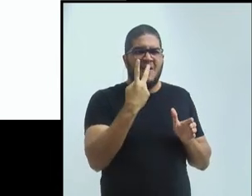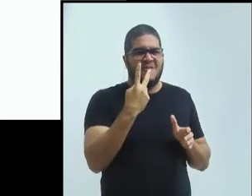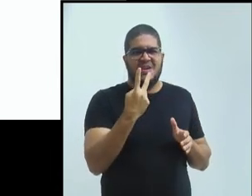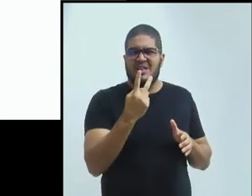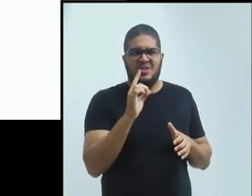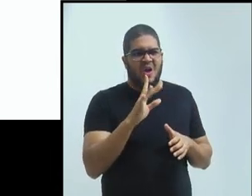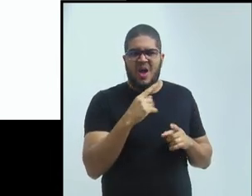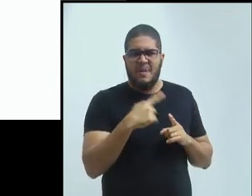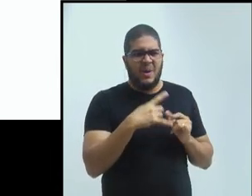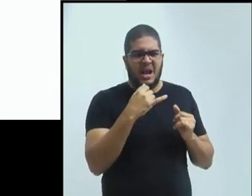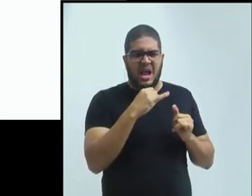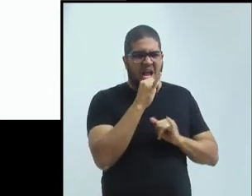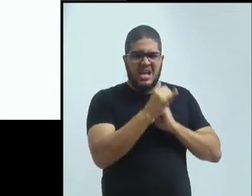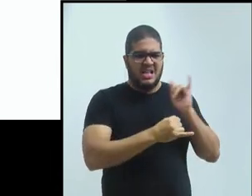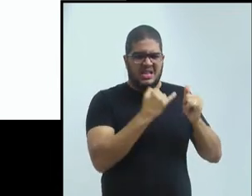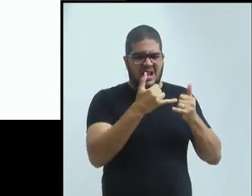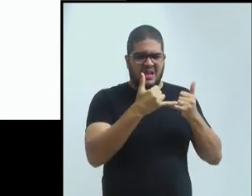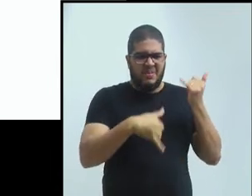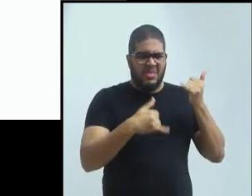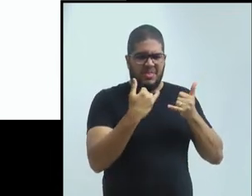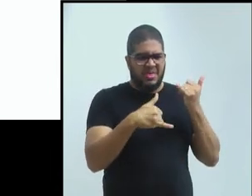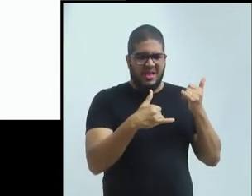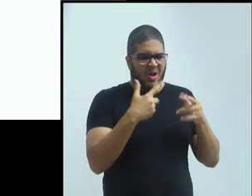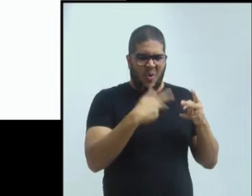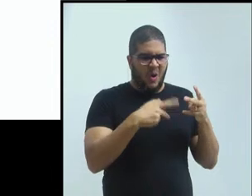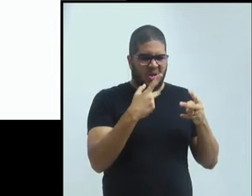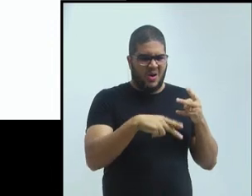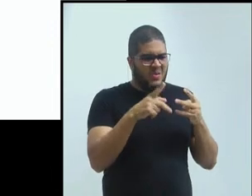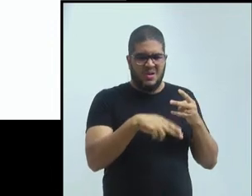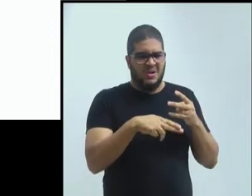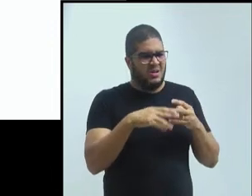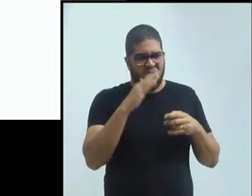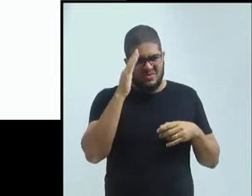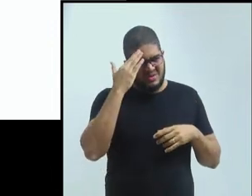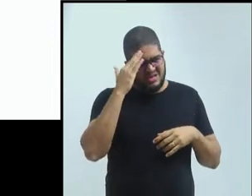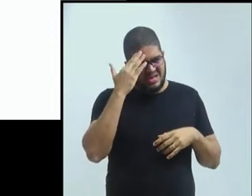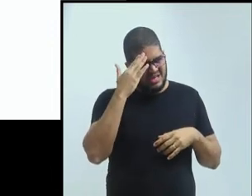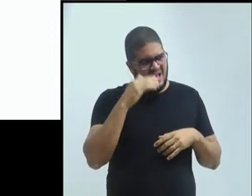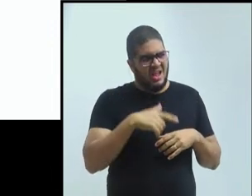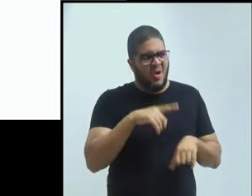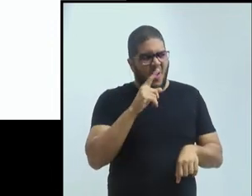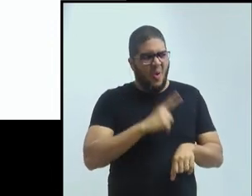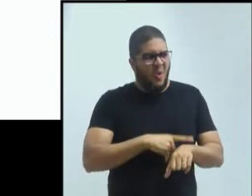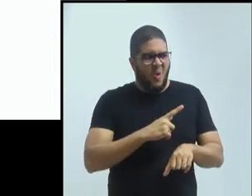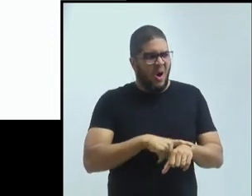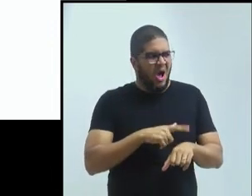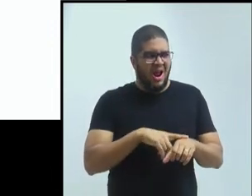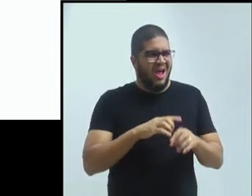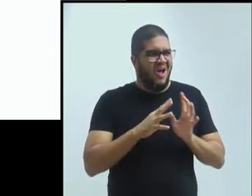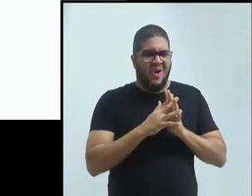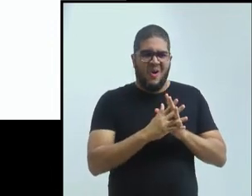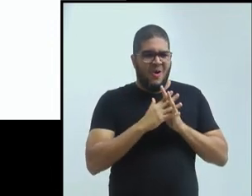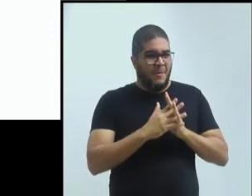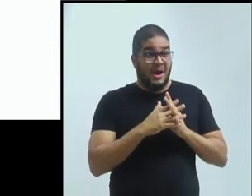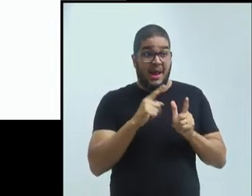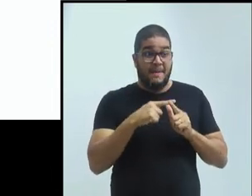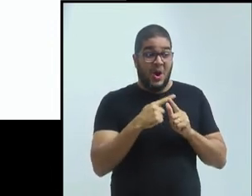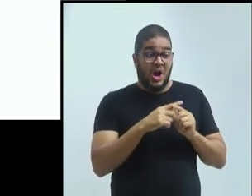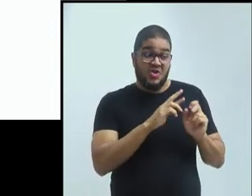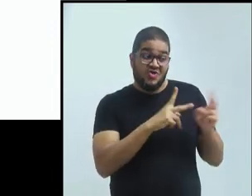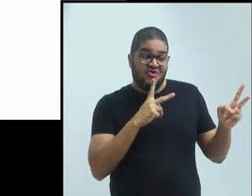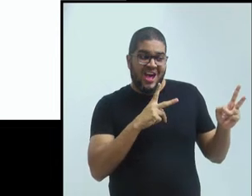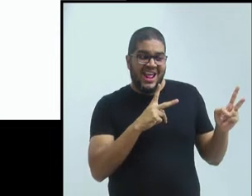a internet estava ruim, não dava para entender, o horário ficava meio complicado, porque são quatro horas de diferença.